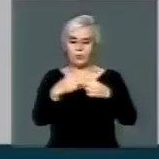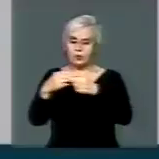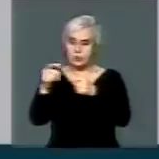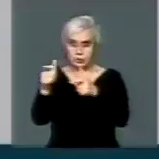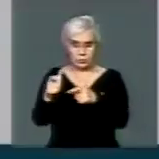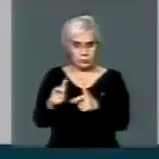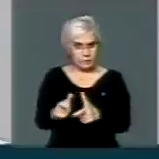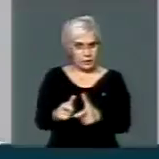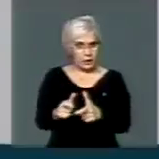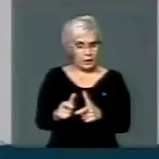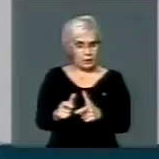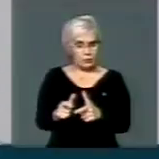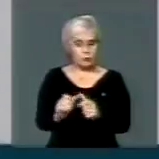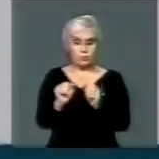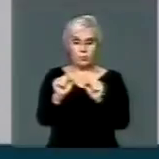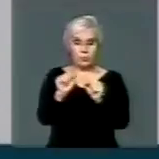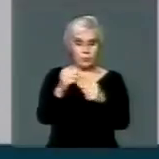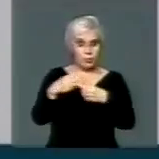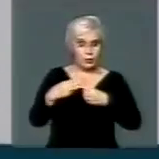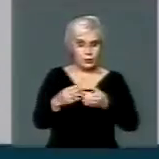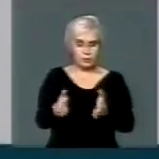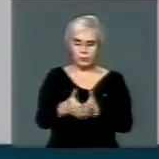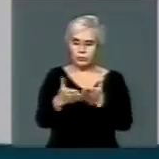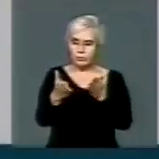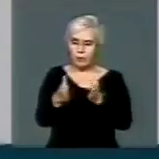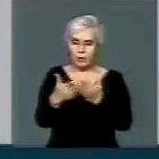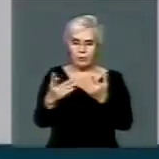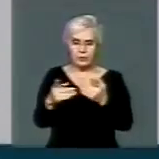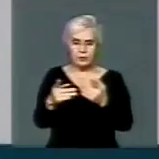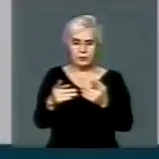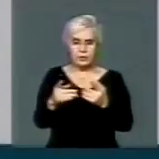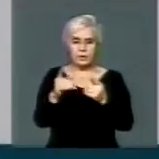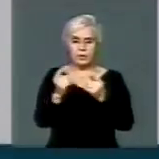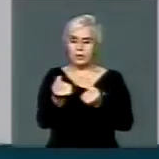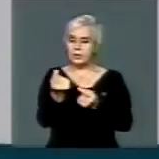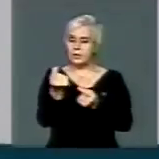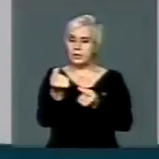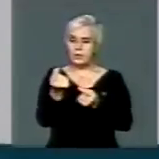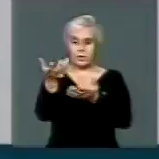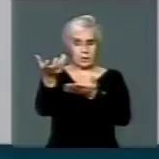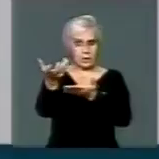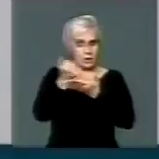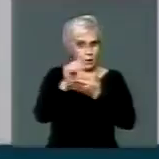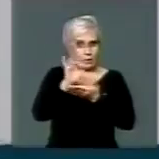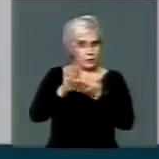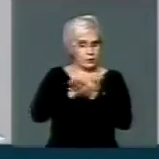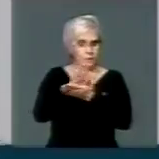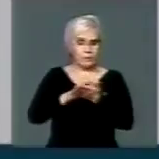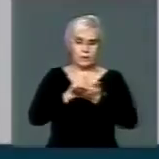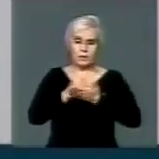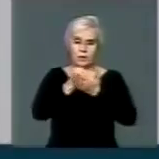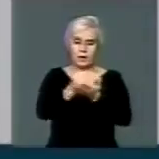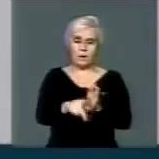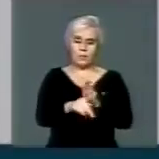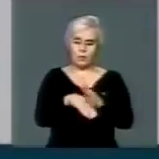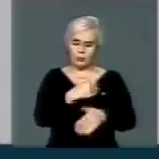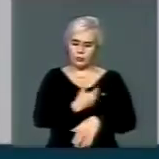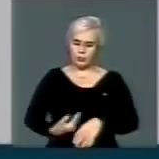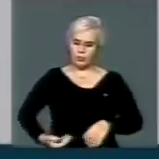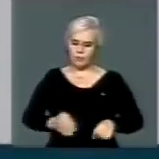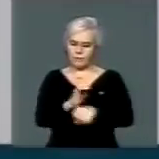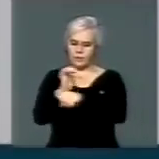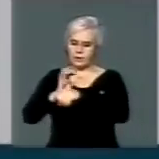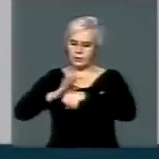pequenos, pobres e que não receberam o devido apoio dos governos de Estado